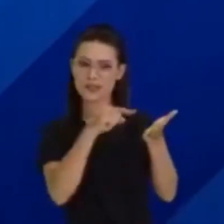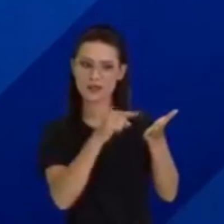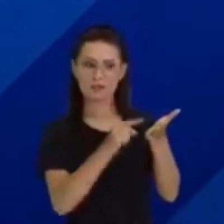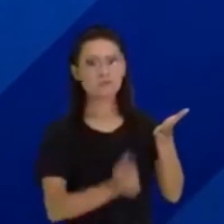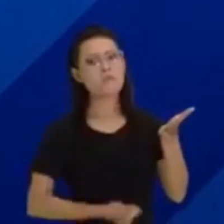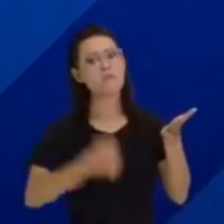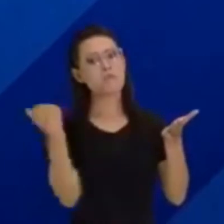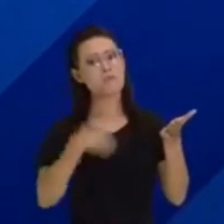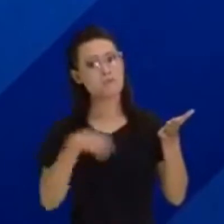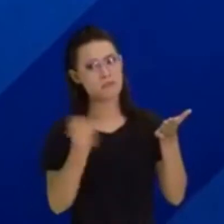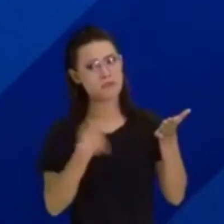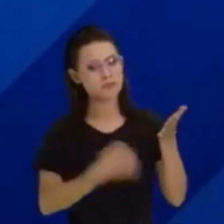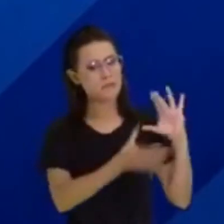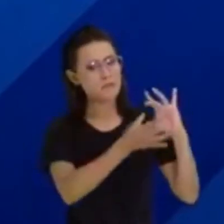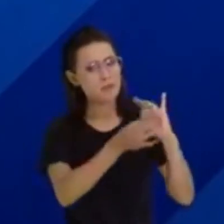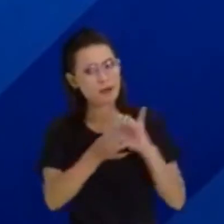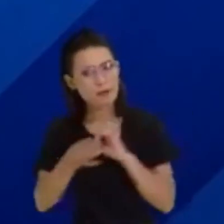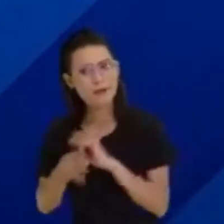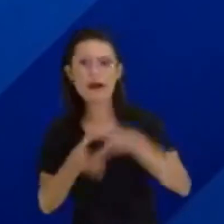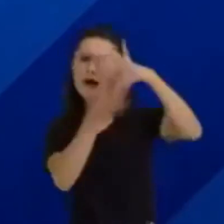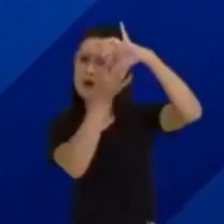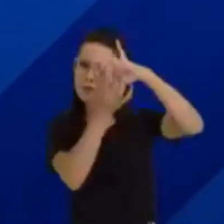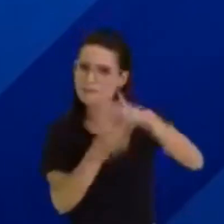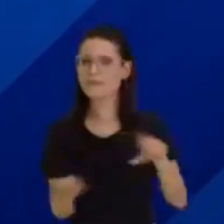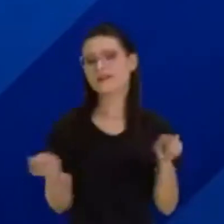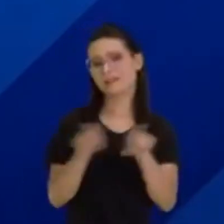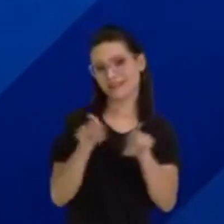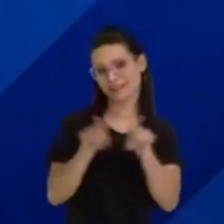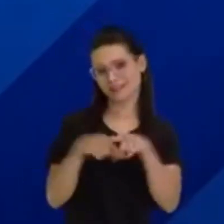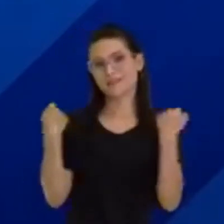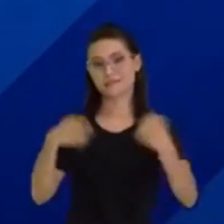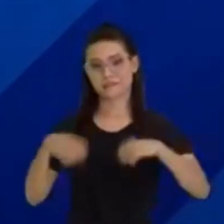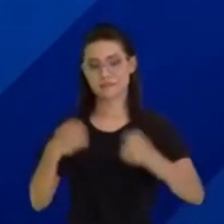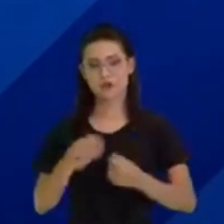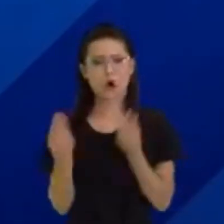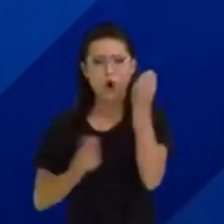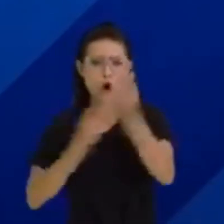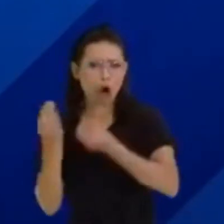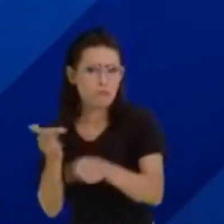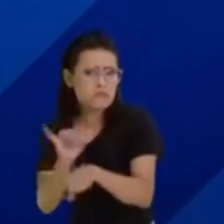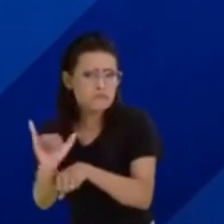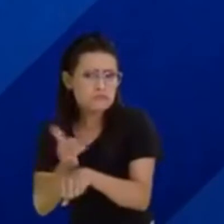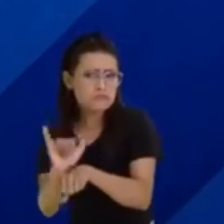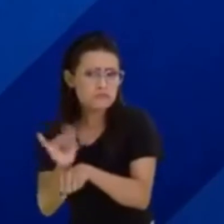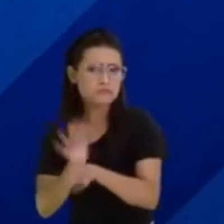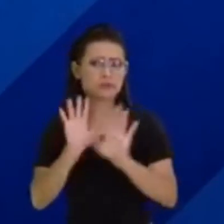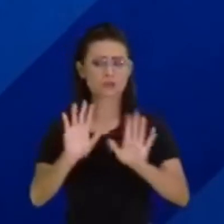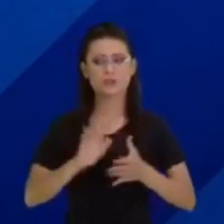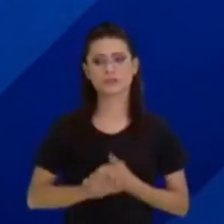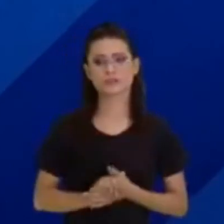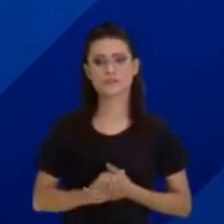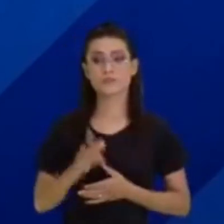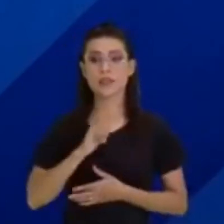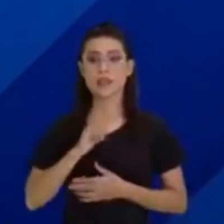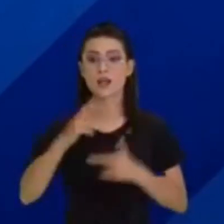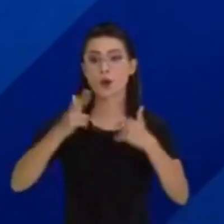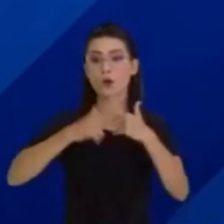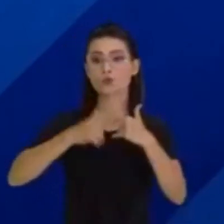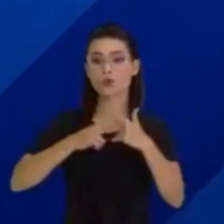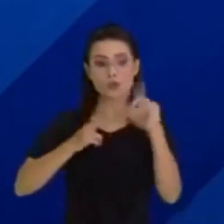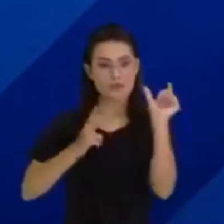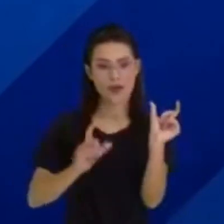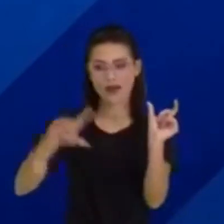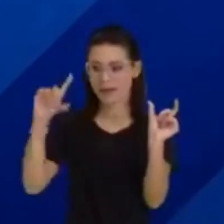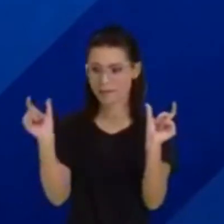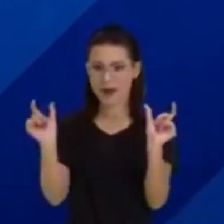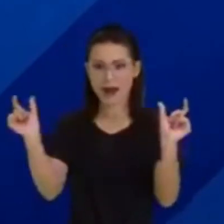fique bem interligado. Quais estratégias, professora? Por exemplo, o uso de conectivos, o